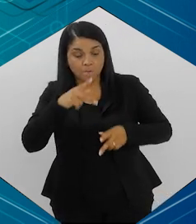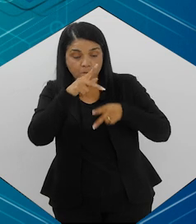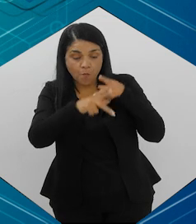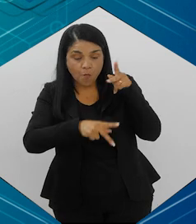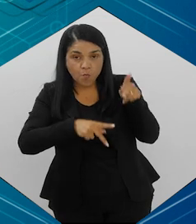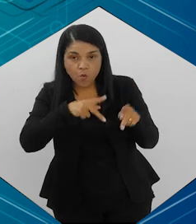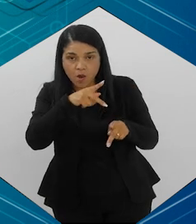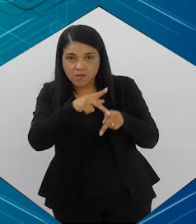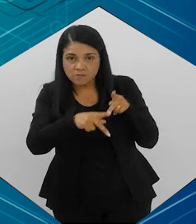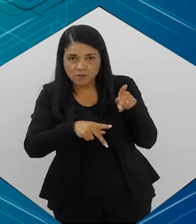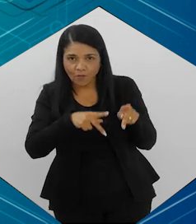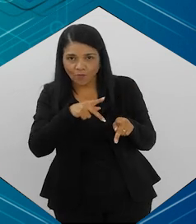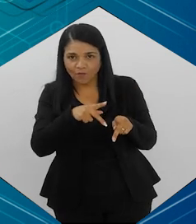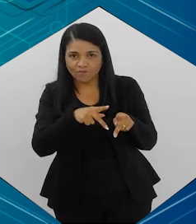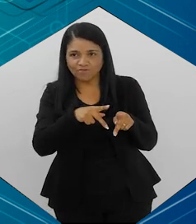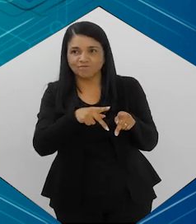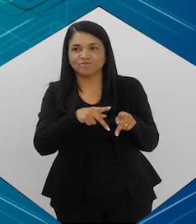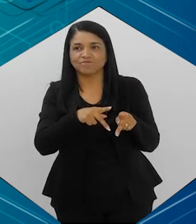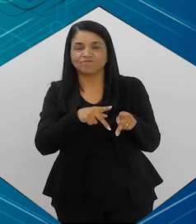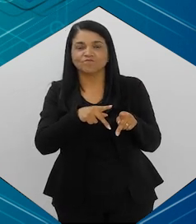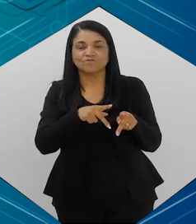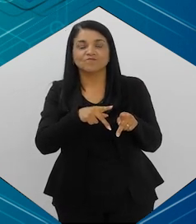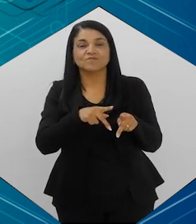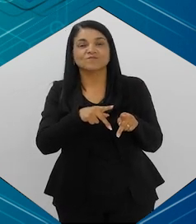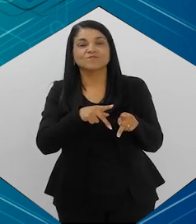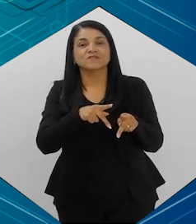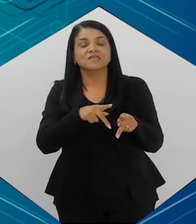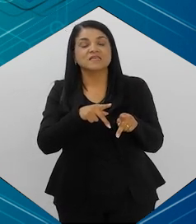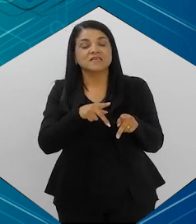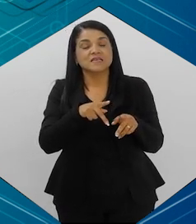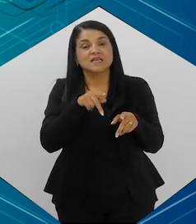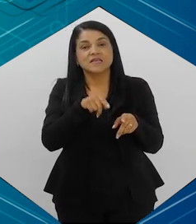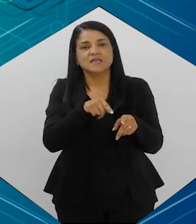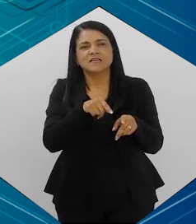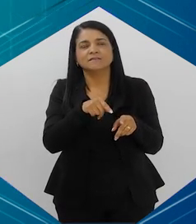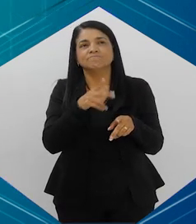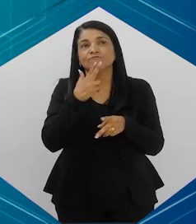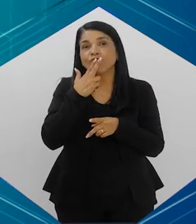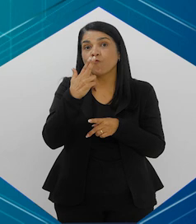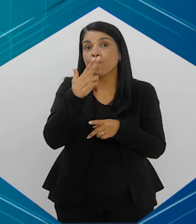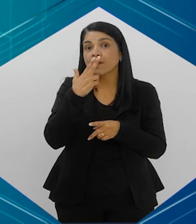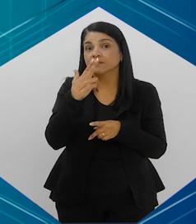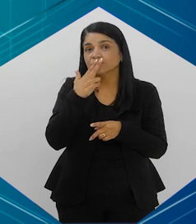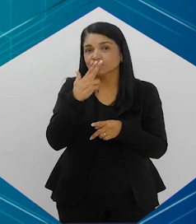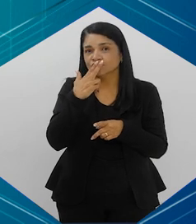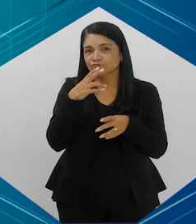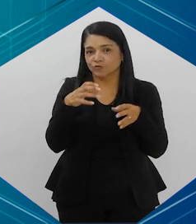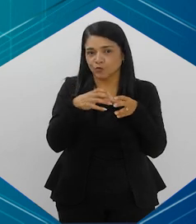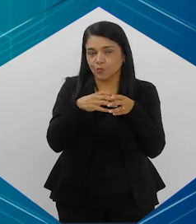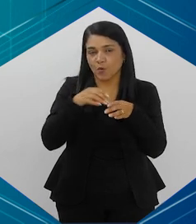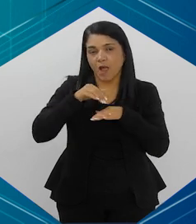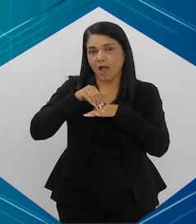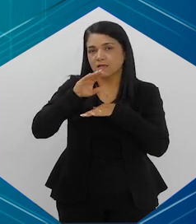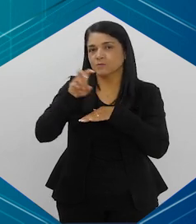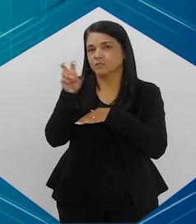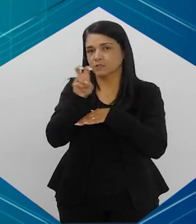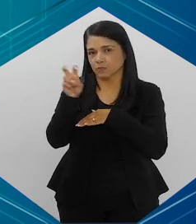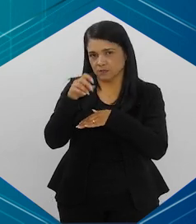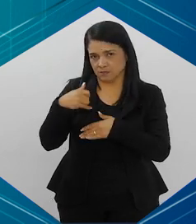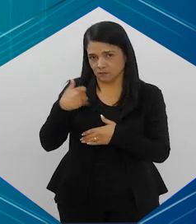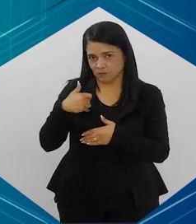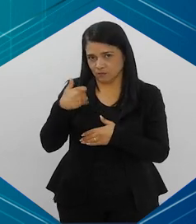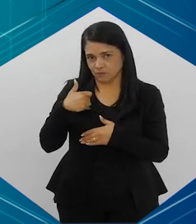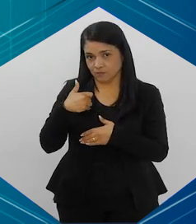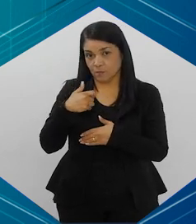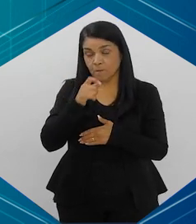população de referência, uma população que é, basicamente, os fumantes acima de 55 anos,